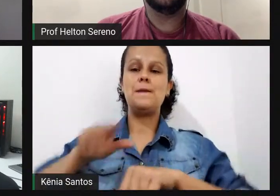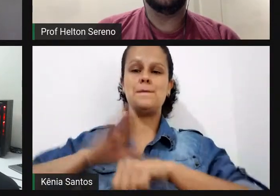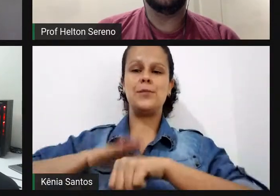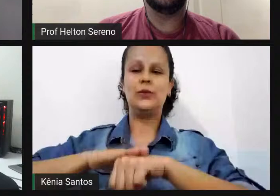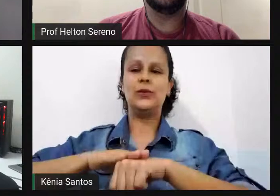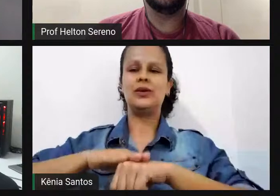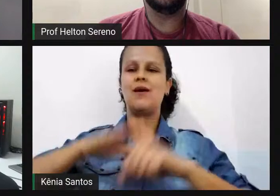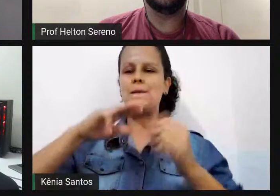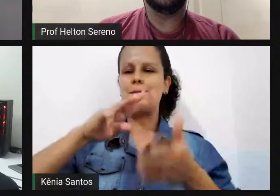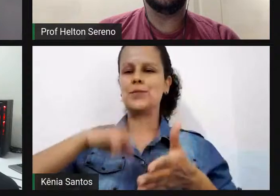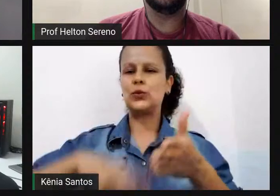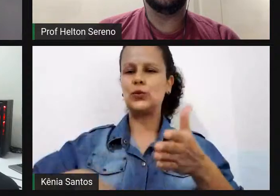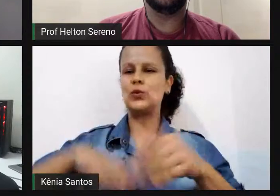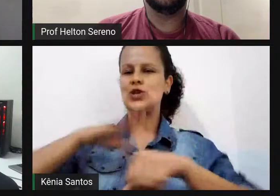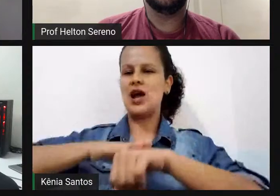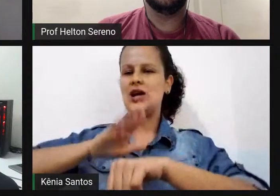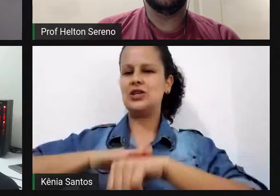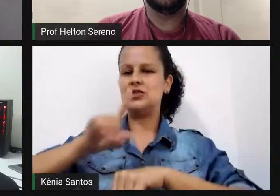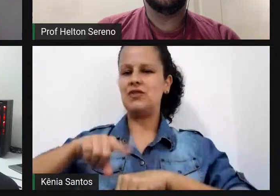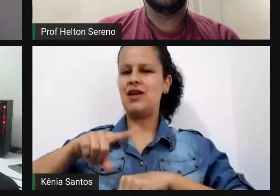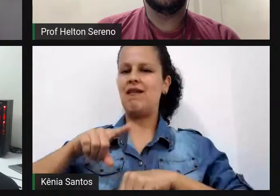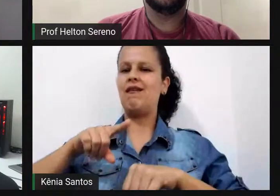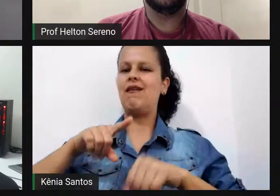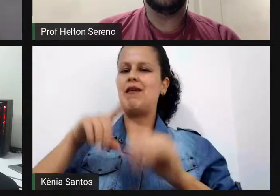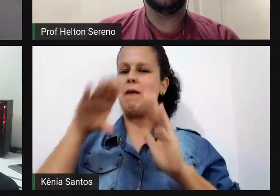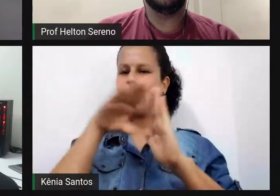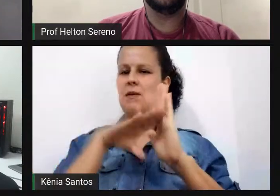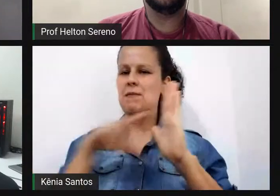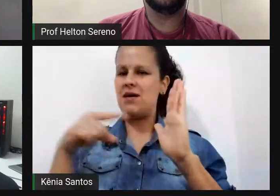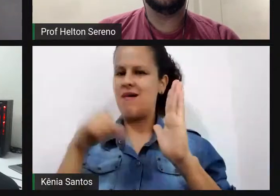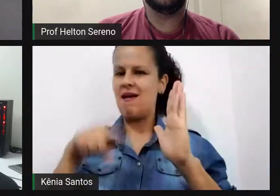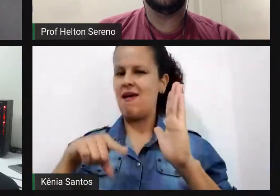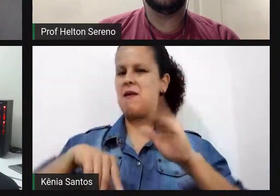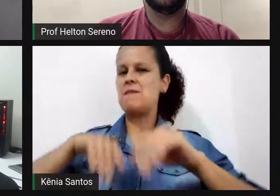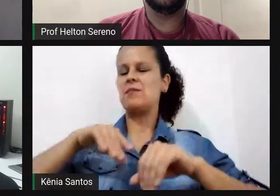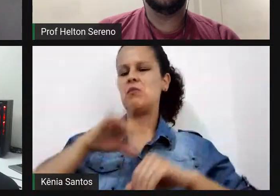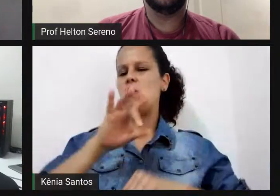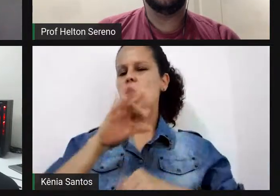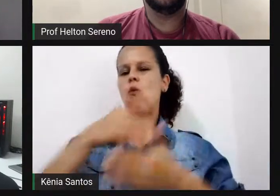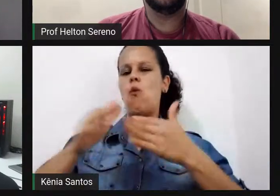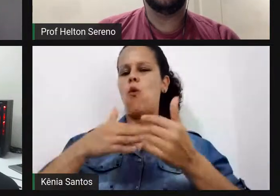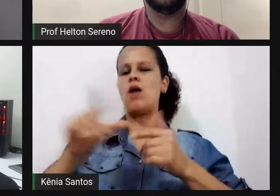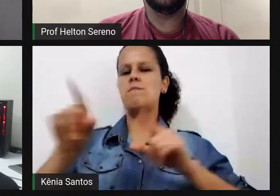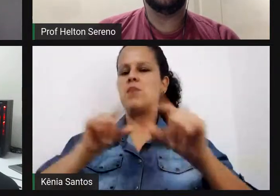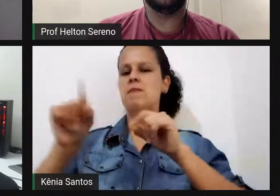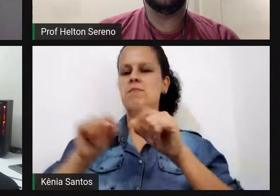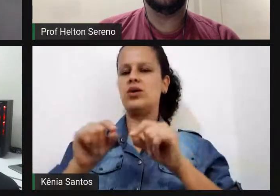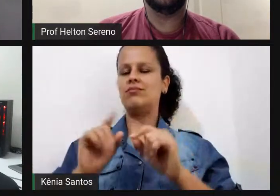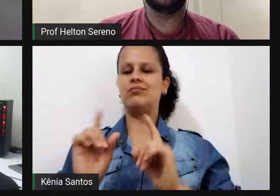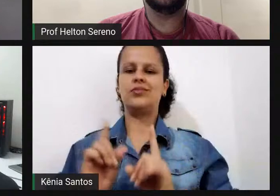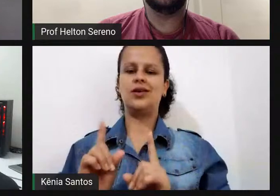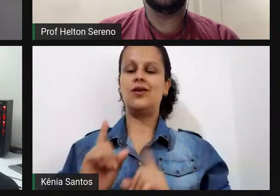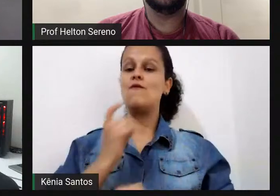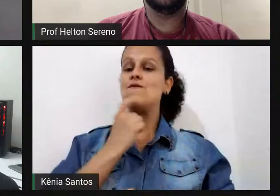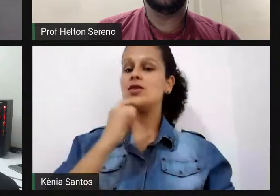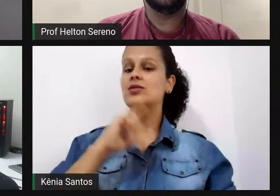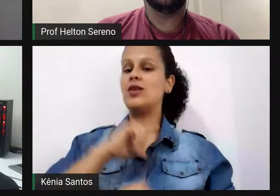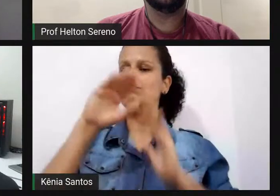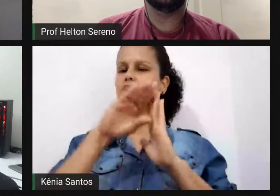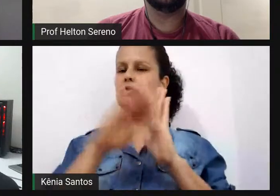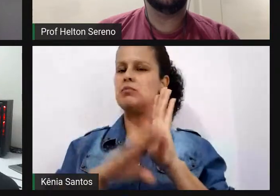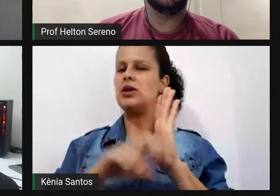De forma alguma, né? Pelo contrário, a Finlândia tem um sistema educacional muito bem organizado, regulamentado,